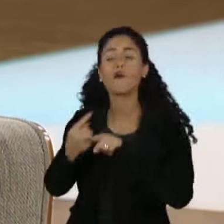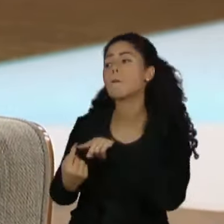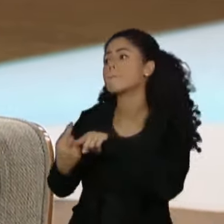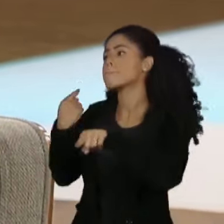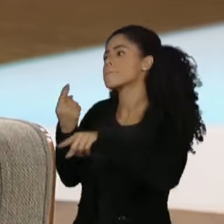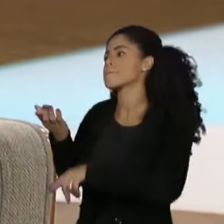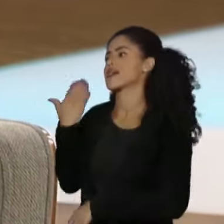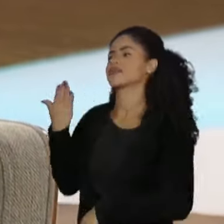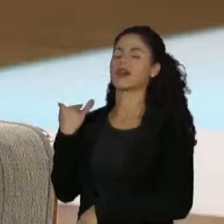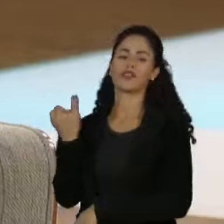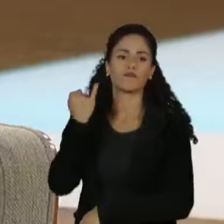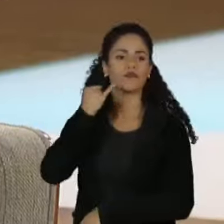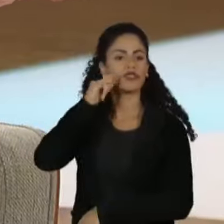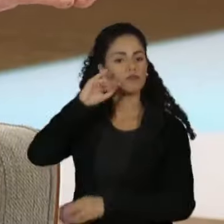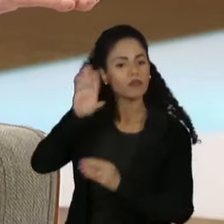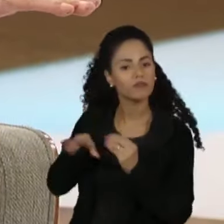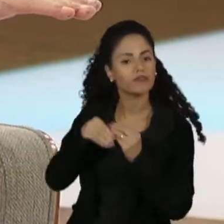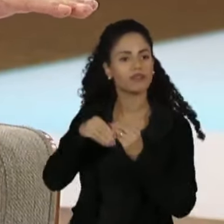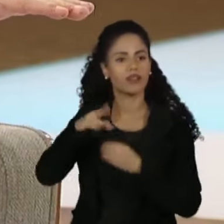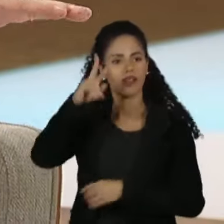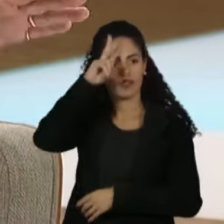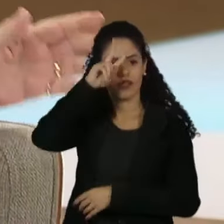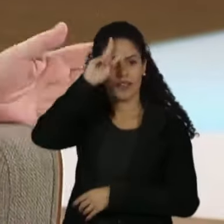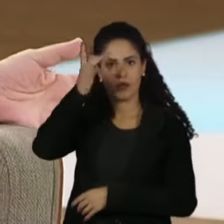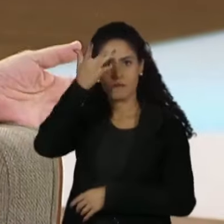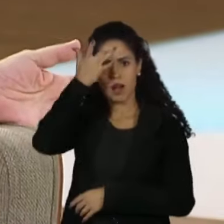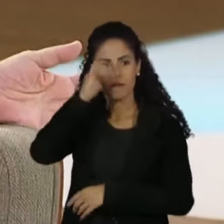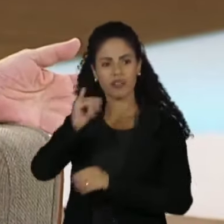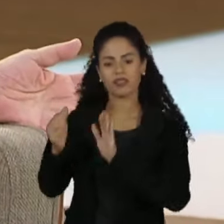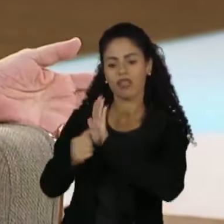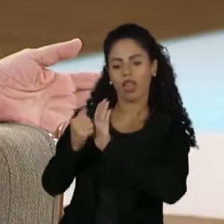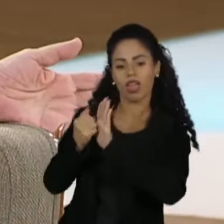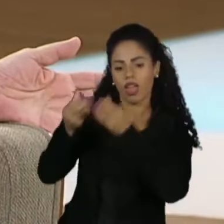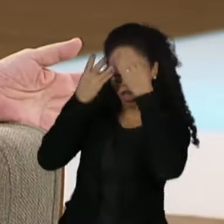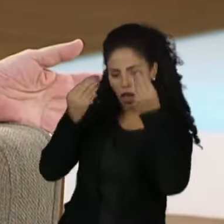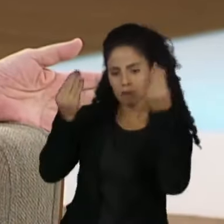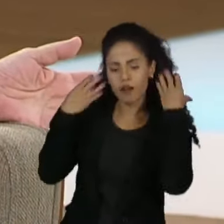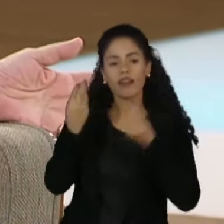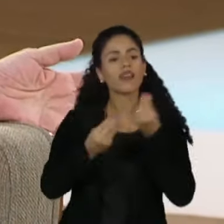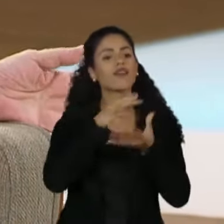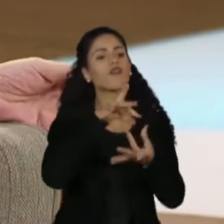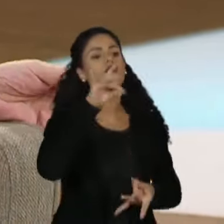é tão importante que, se ele for apagado, nós vamos esquecer a nossa história democrática. Deixa eu sair... sair... sair...